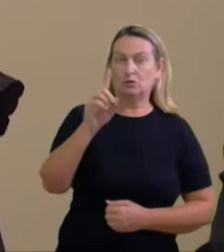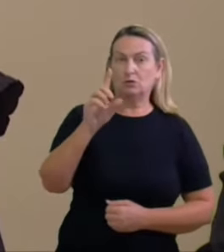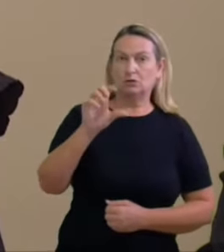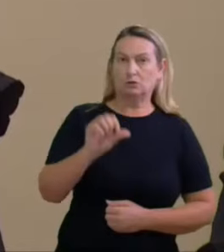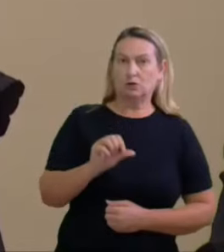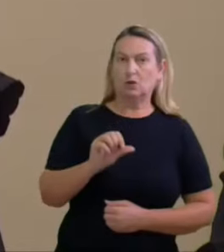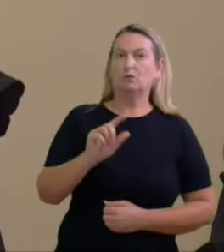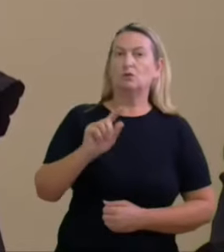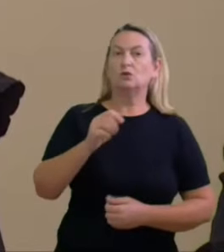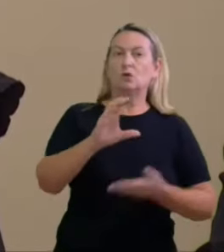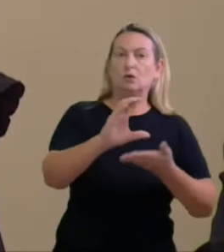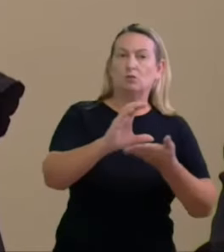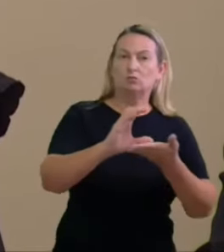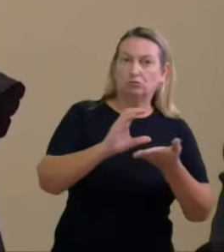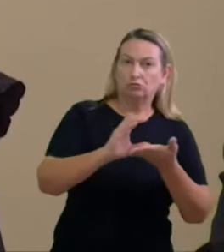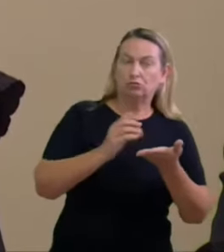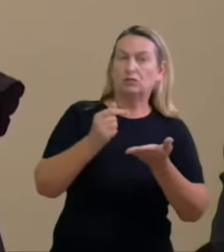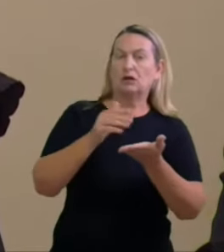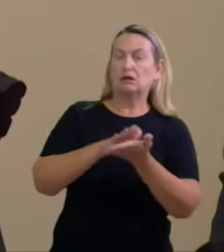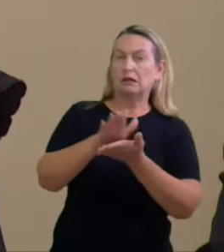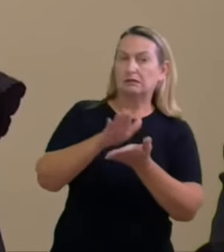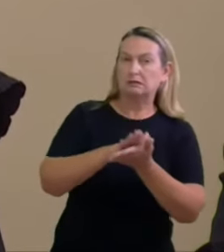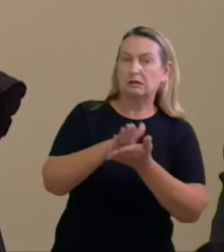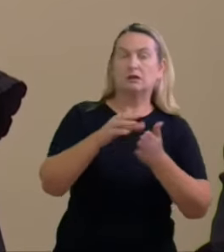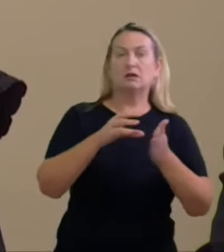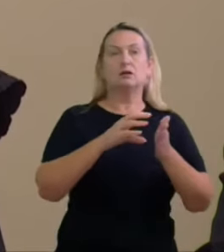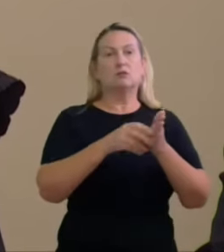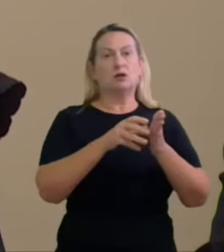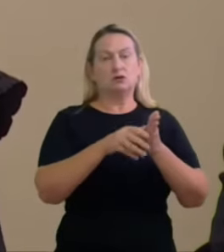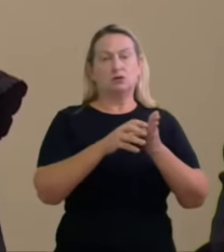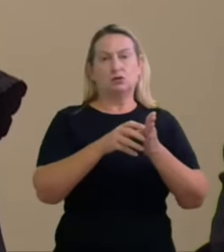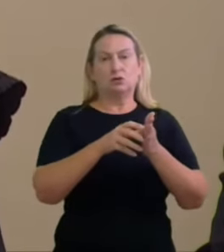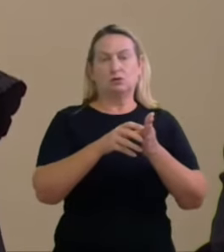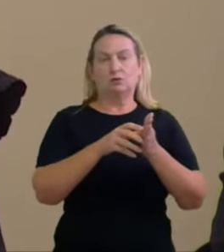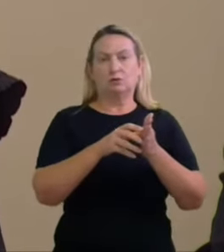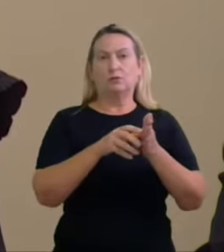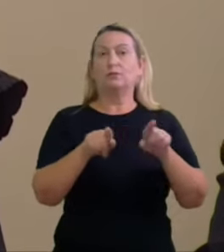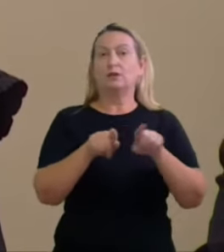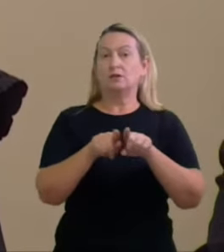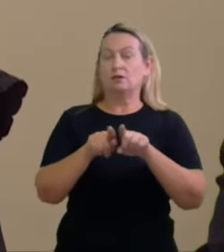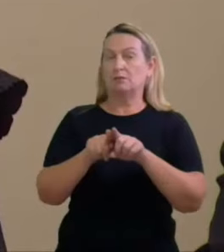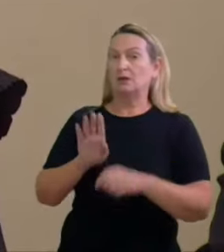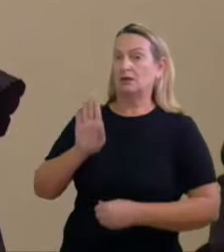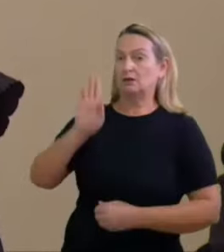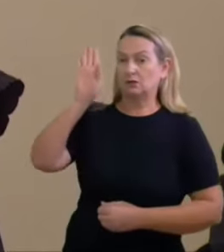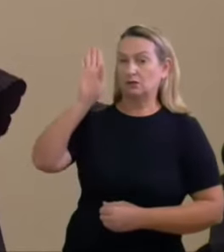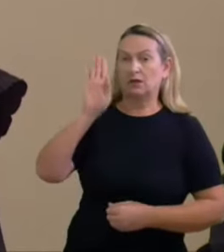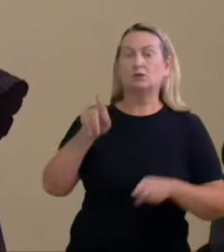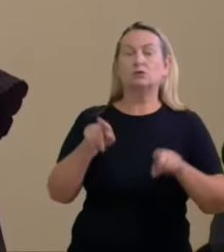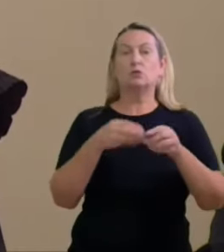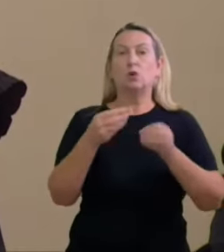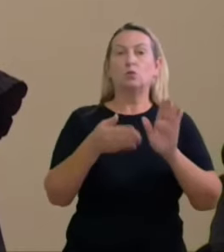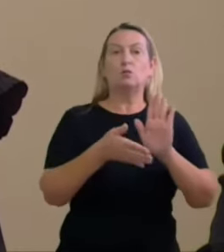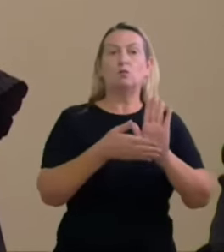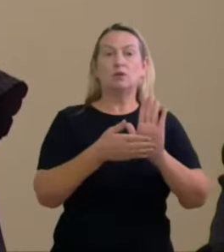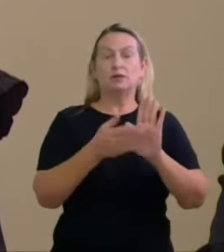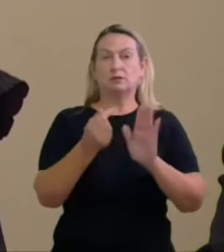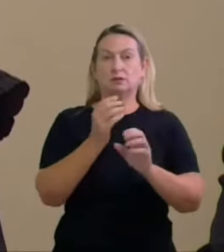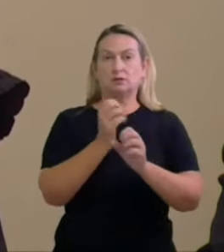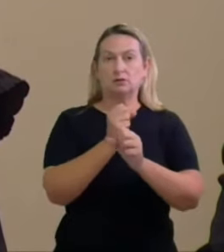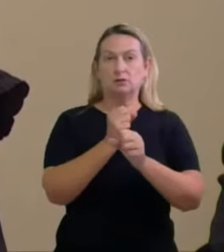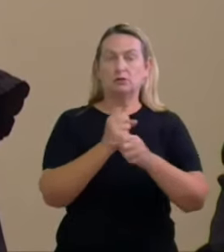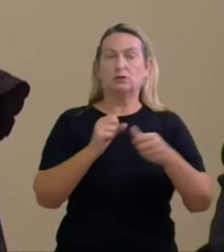gastos e recursos por partidos políticos e candidatos e sobre a prestação de contas de acordo com o artigo 18